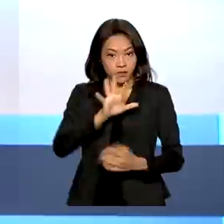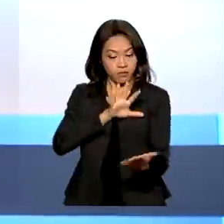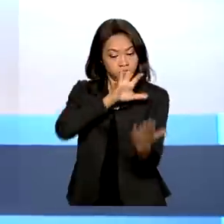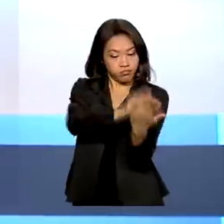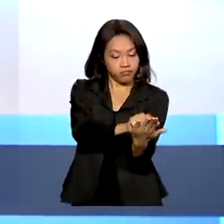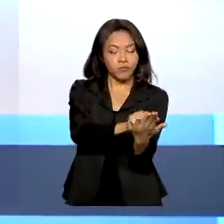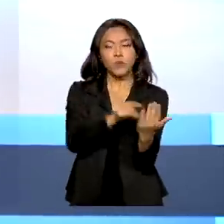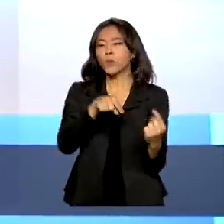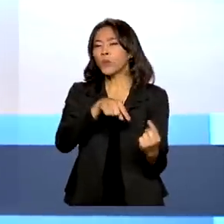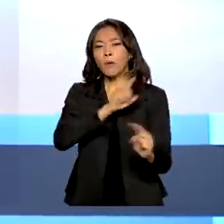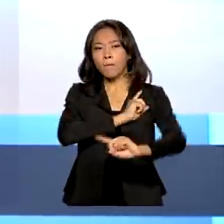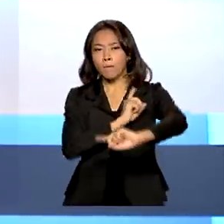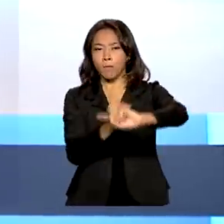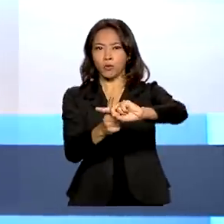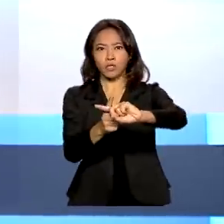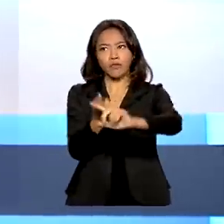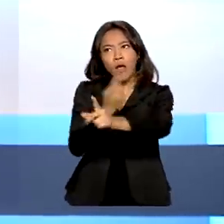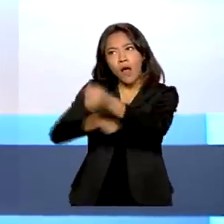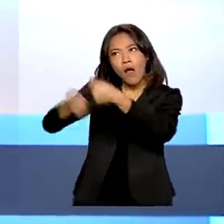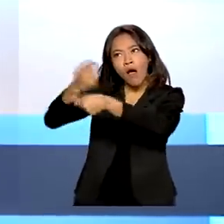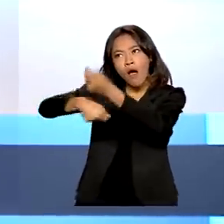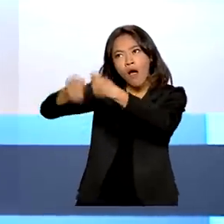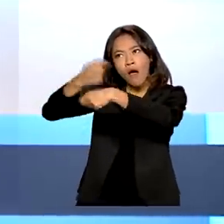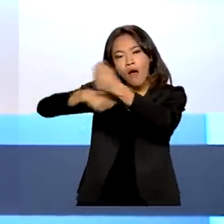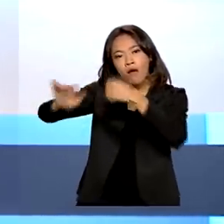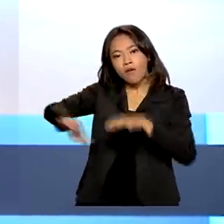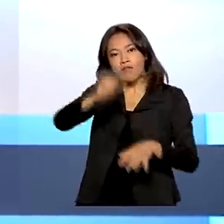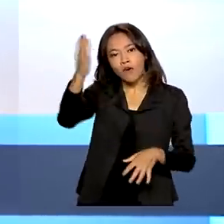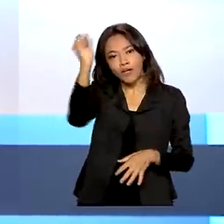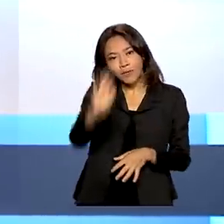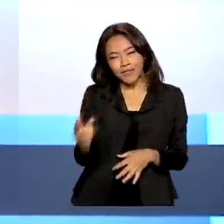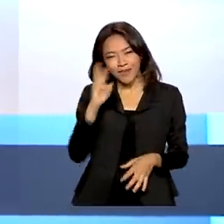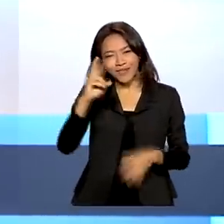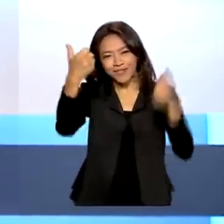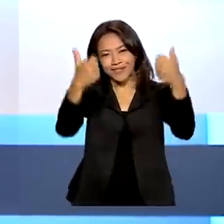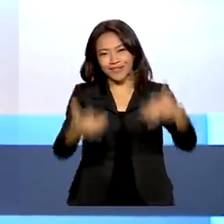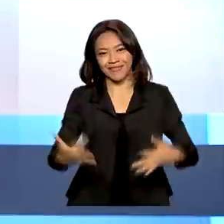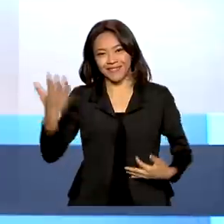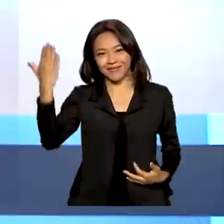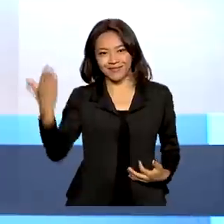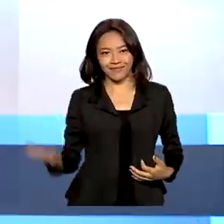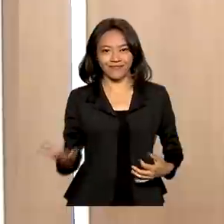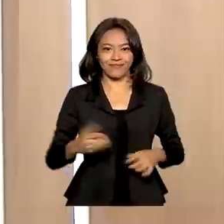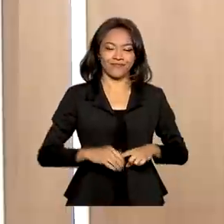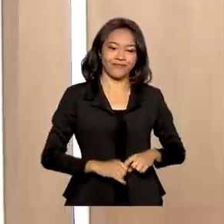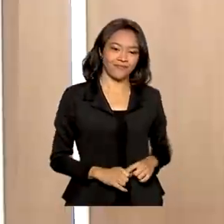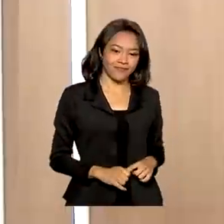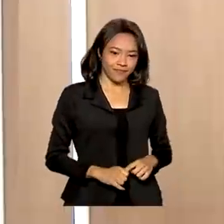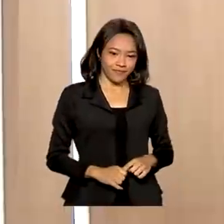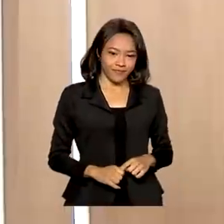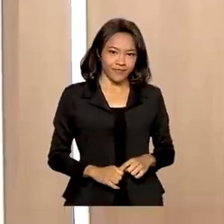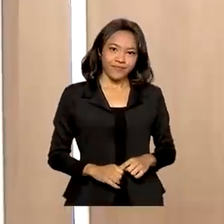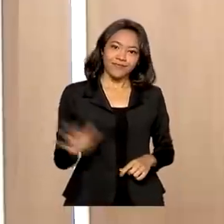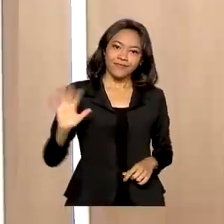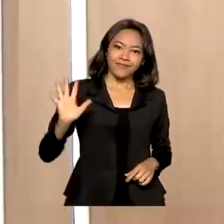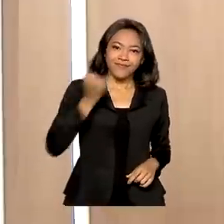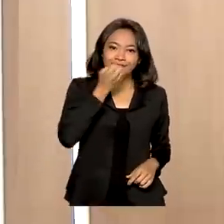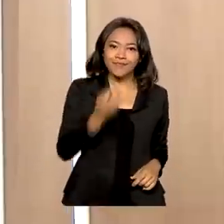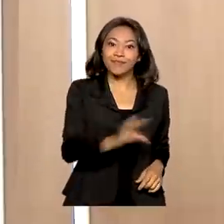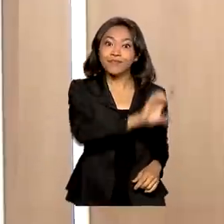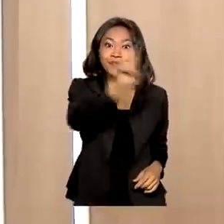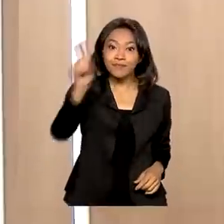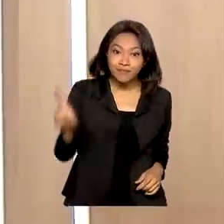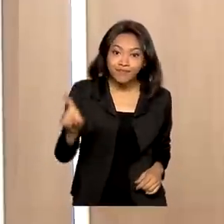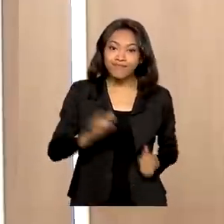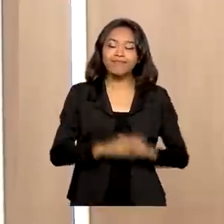saldo positivo nas trocas comerciais com o exterior. Quem comenta é Ricardo Caldas. Bom dia, bom dia a